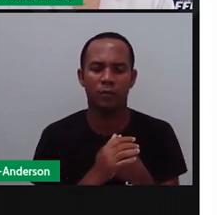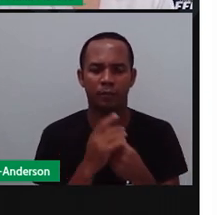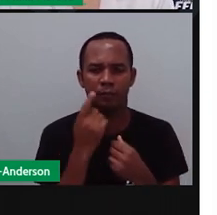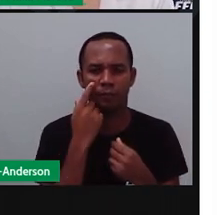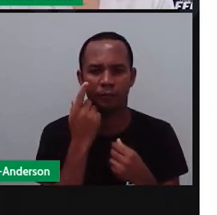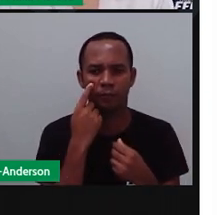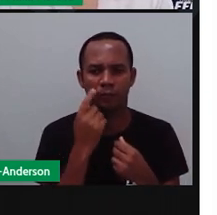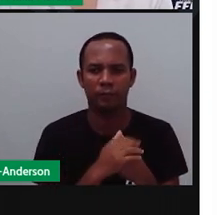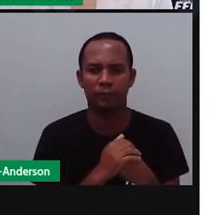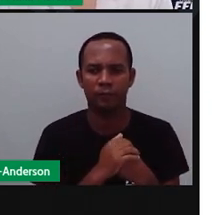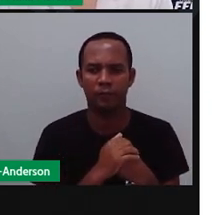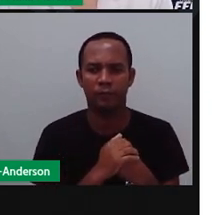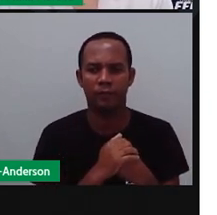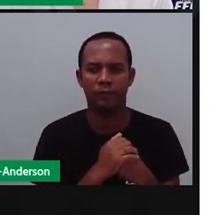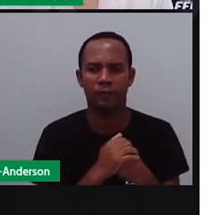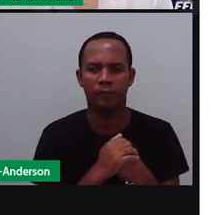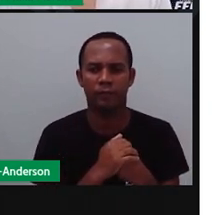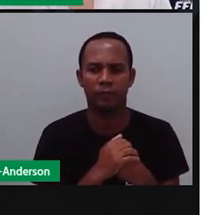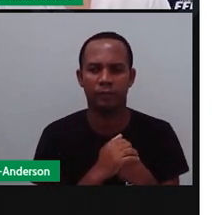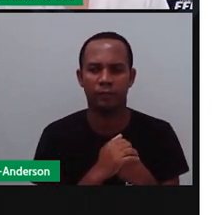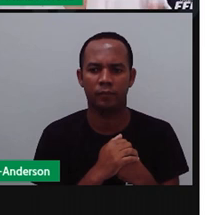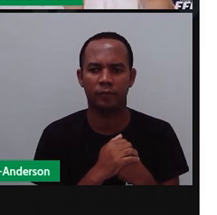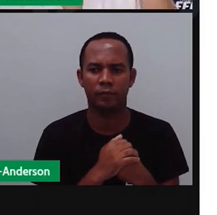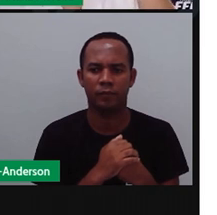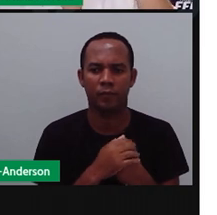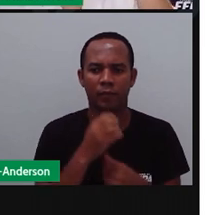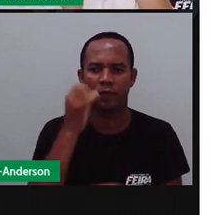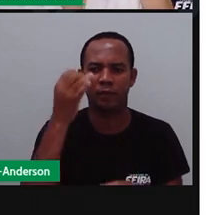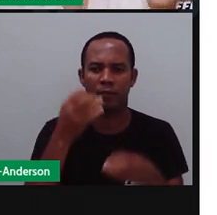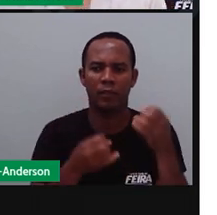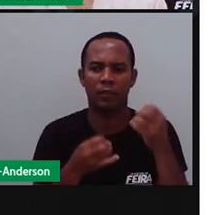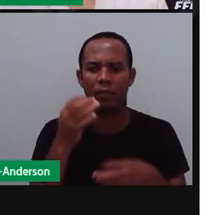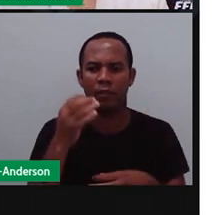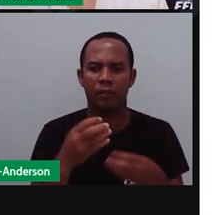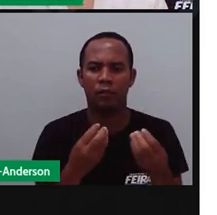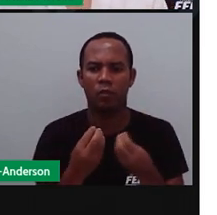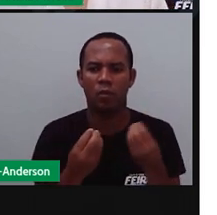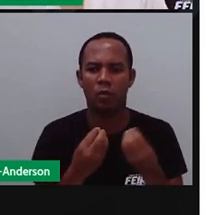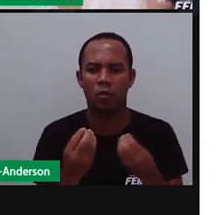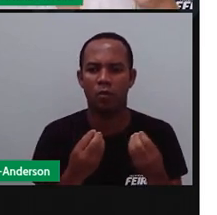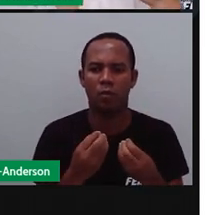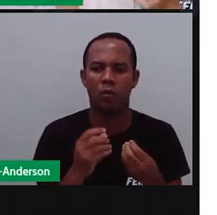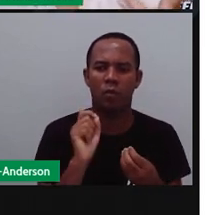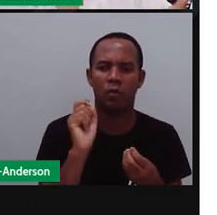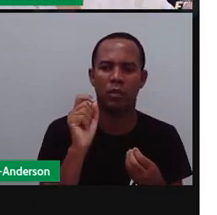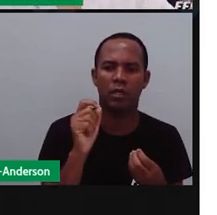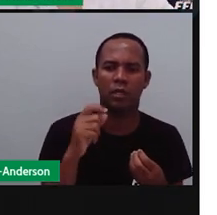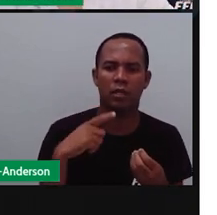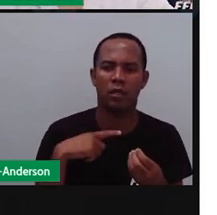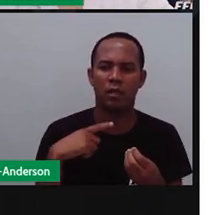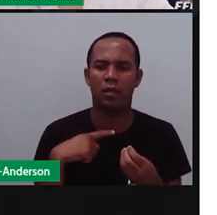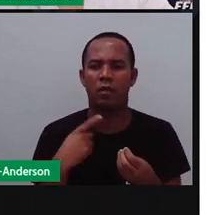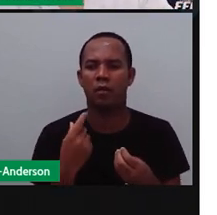ou muita coisa de matemática, né? Falamos sobre comercializar, que é dinheiro, sobre